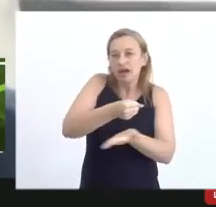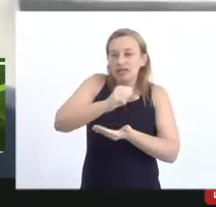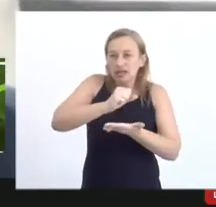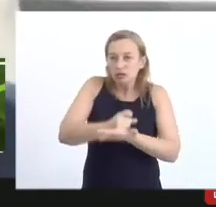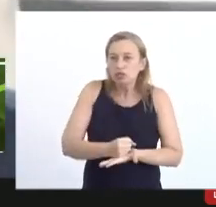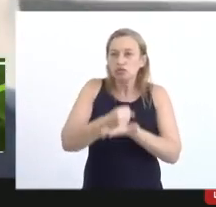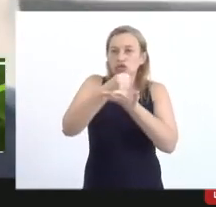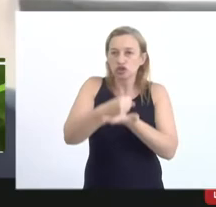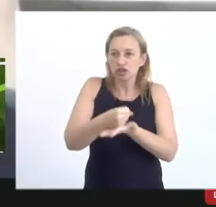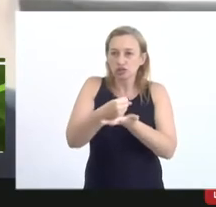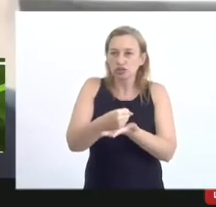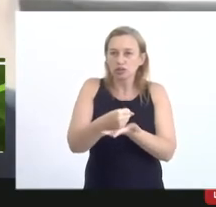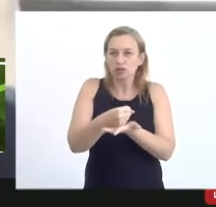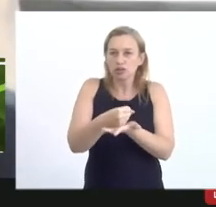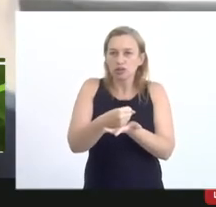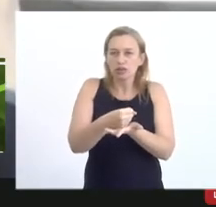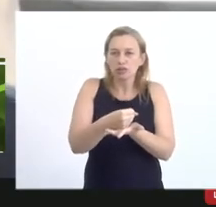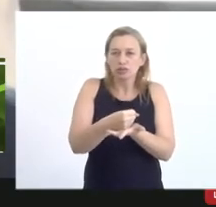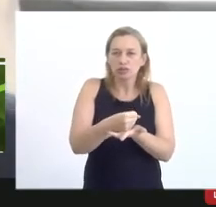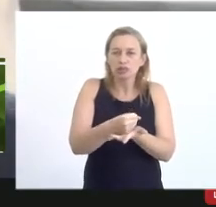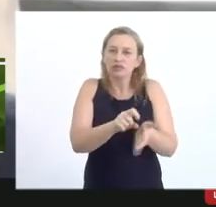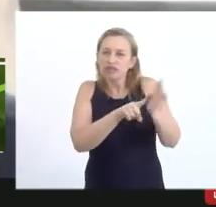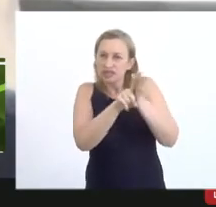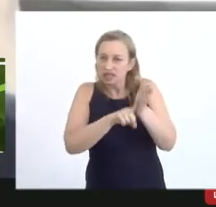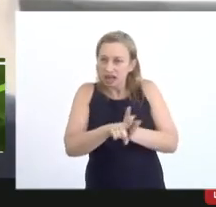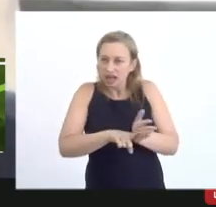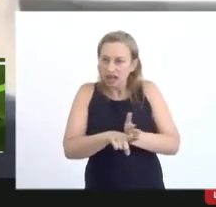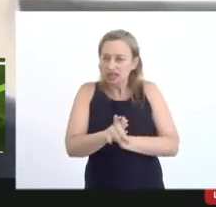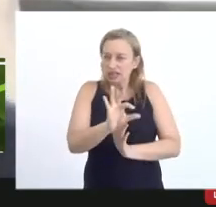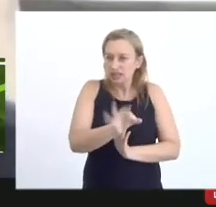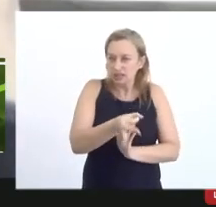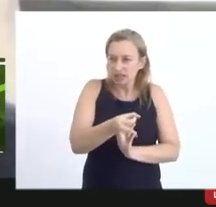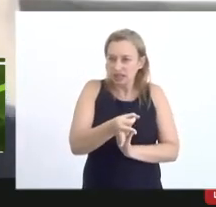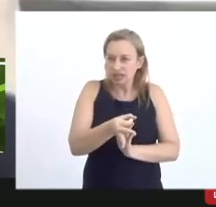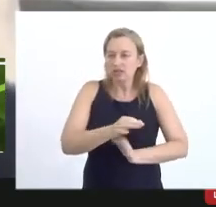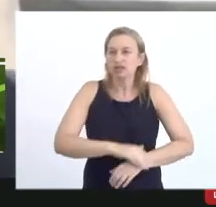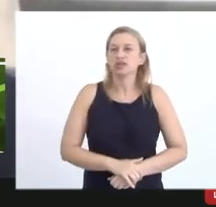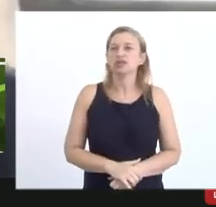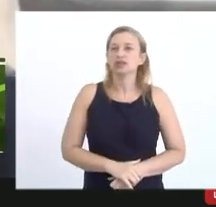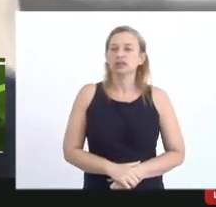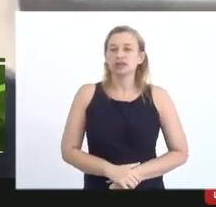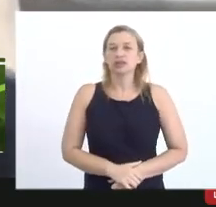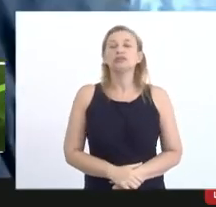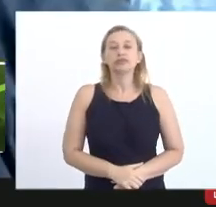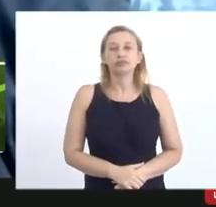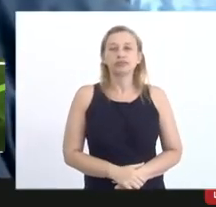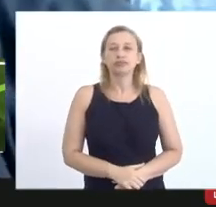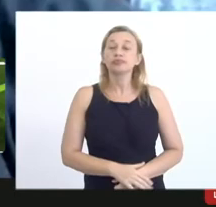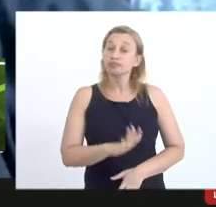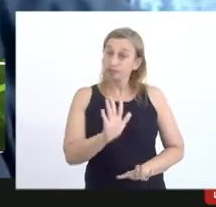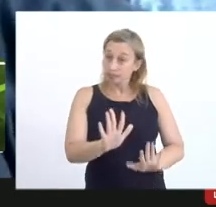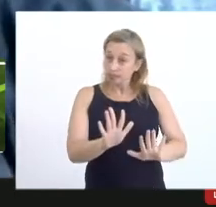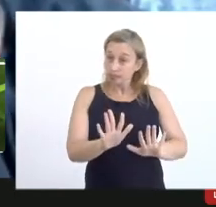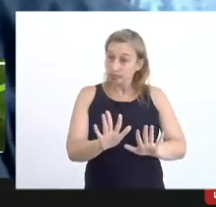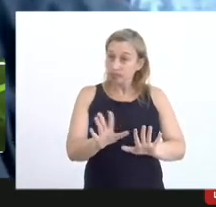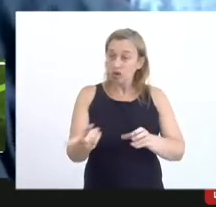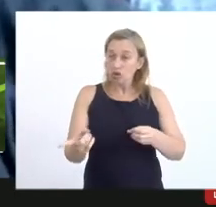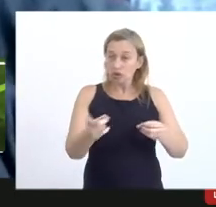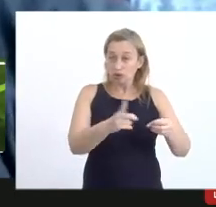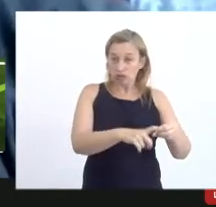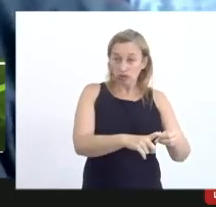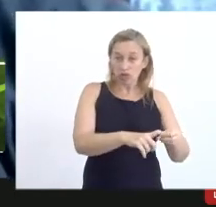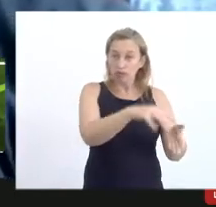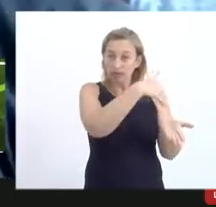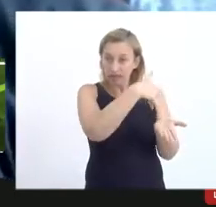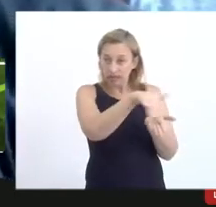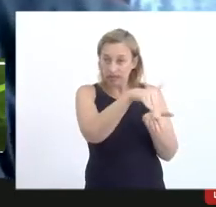ela fazer a análise da apreciação de contas financeiras por amostragem eu faço então o seguinte devolvo aqui para a